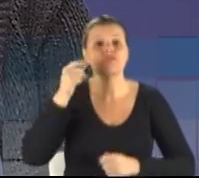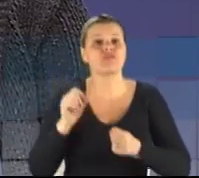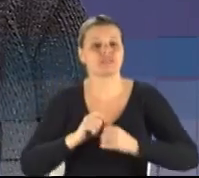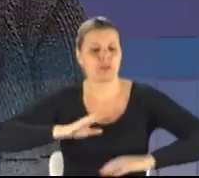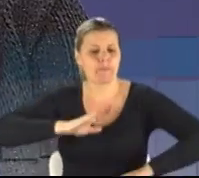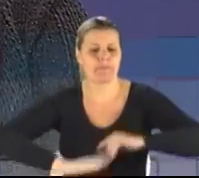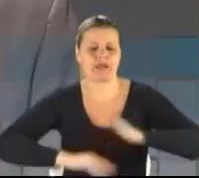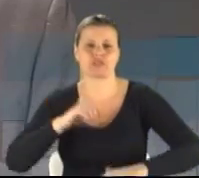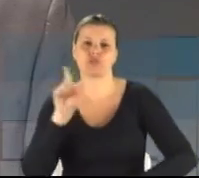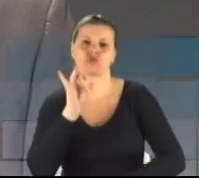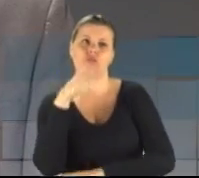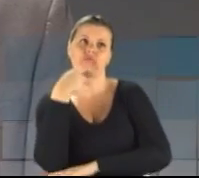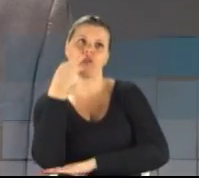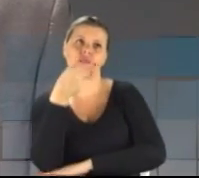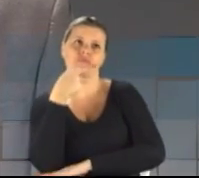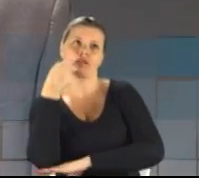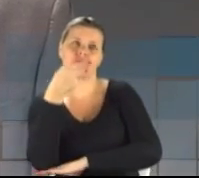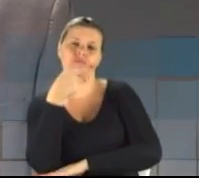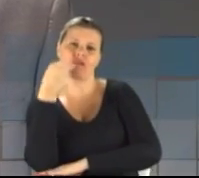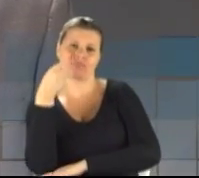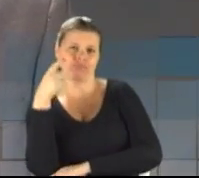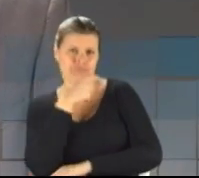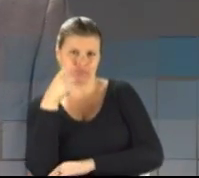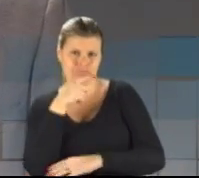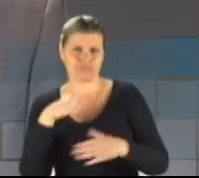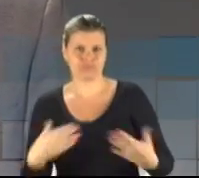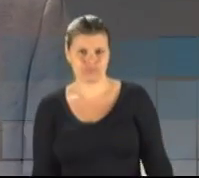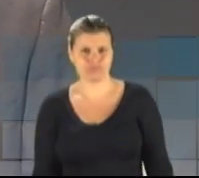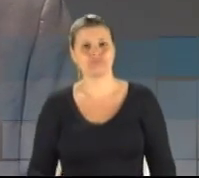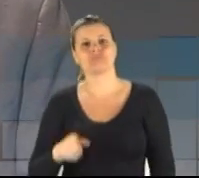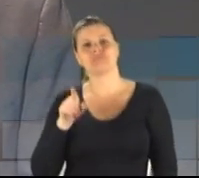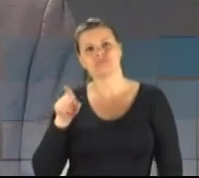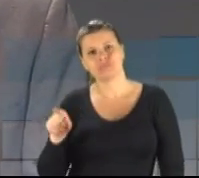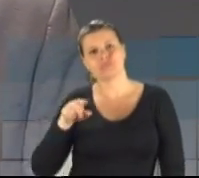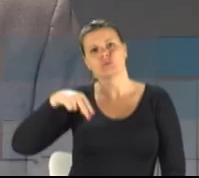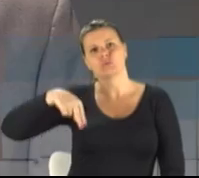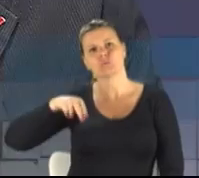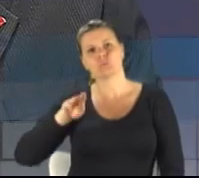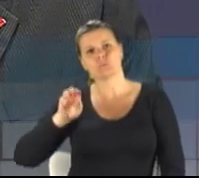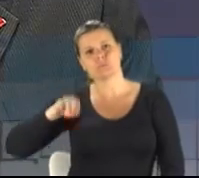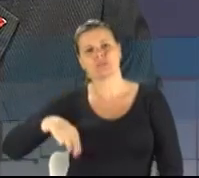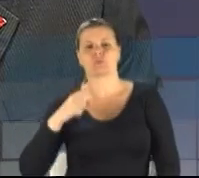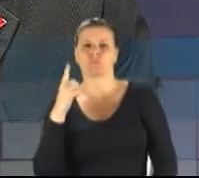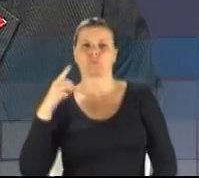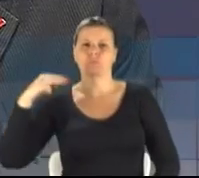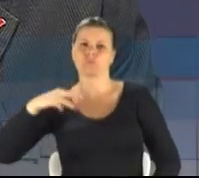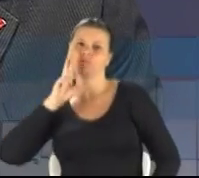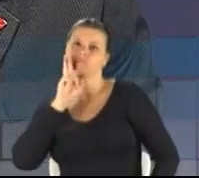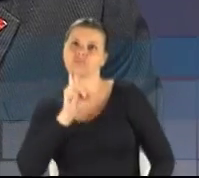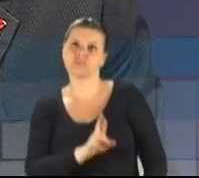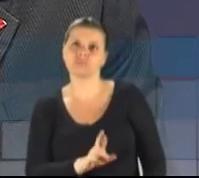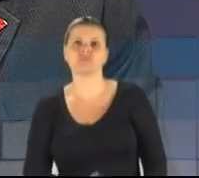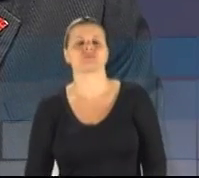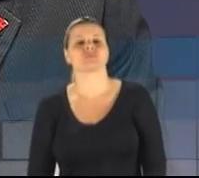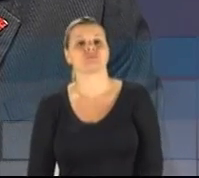só com demagogia. O candidato Nubem Medeiros tem um minuto para a réplica. Vejam como lá em cima todos eles estão